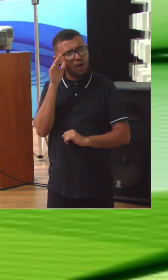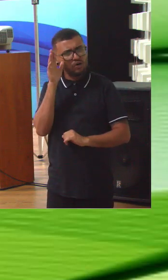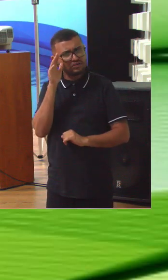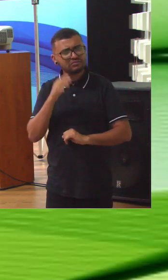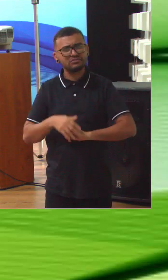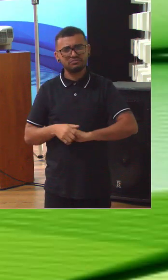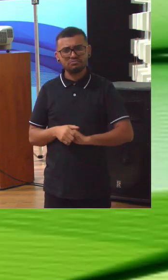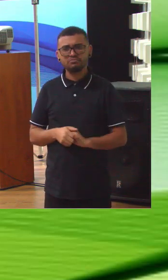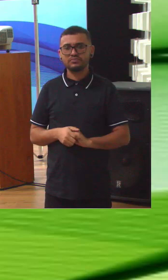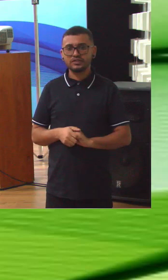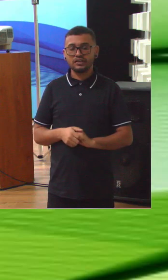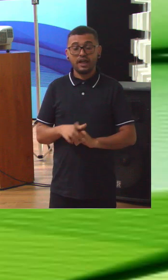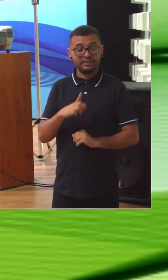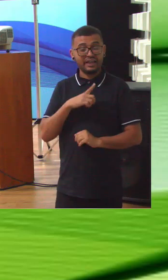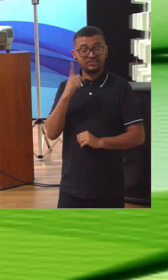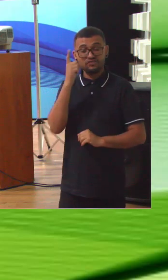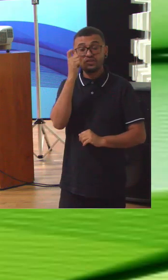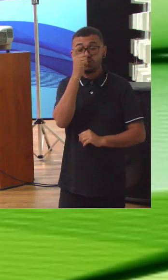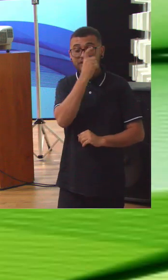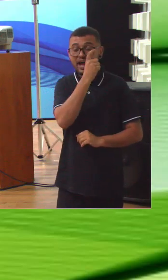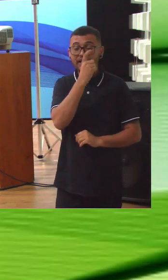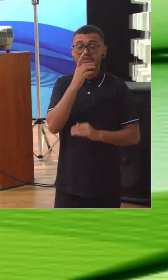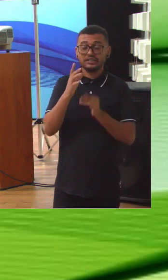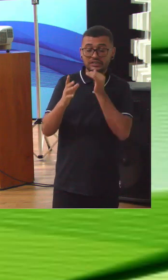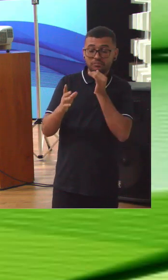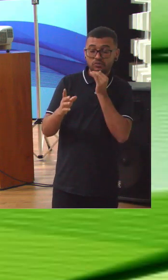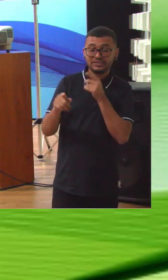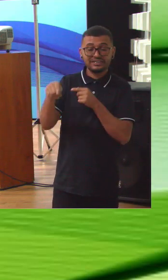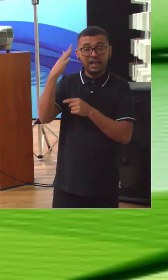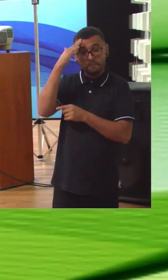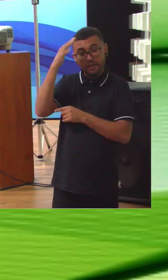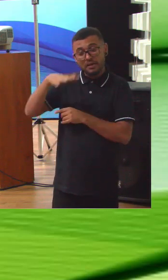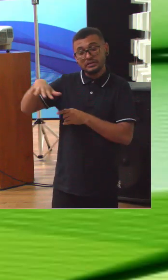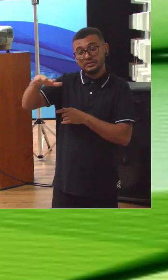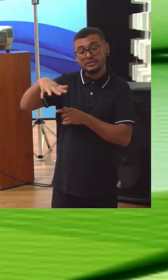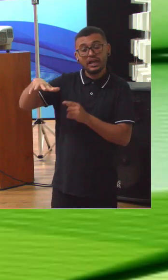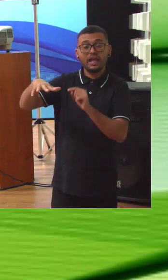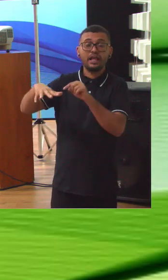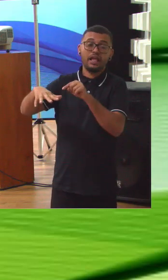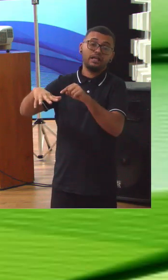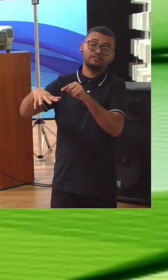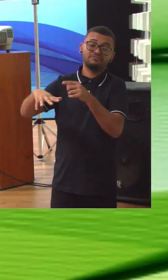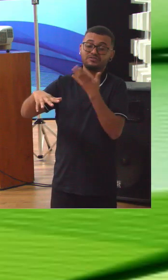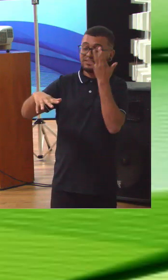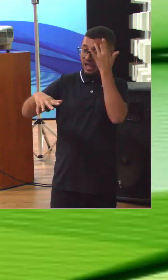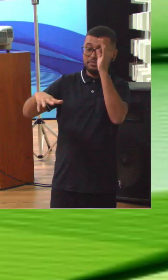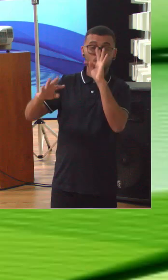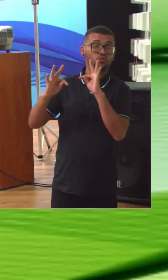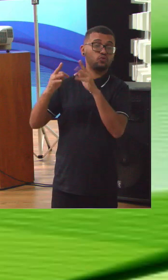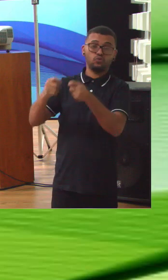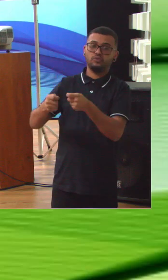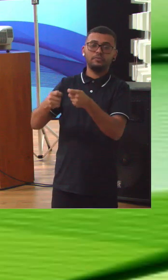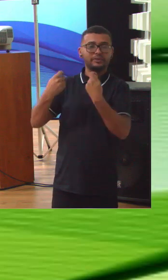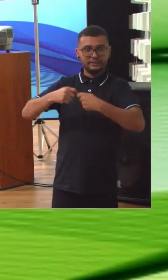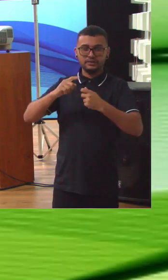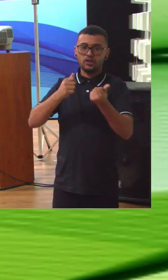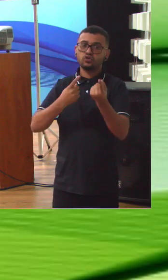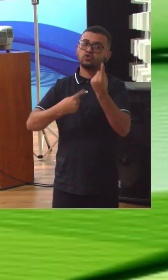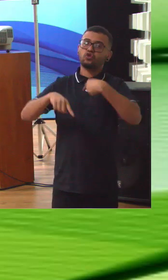temos uma tremenda dificuldade de conhecer os nossos clientes. E isso precisa mudar.